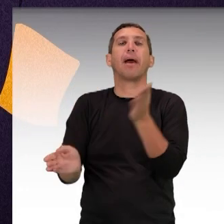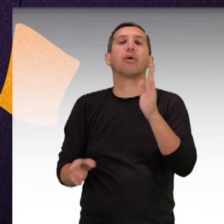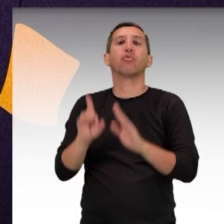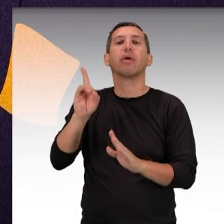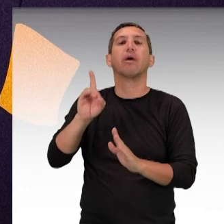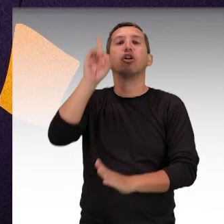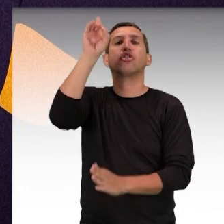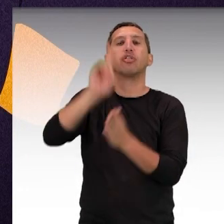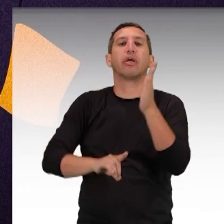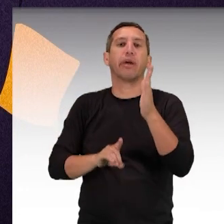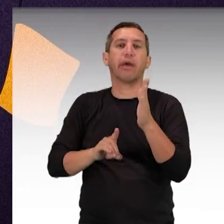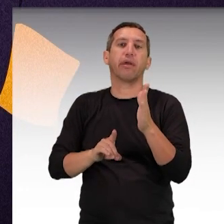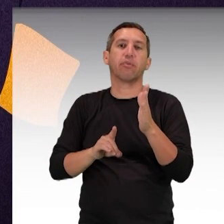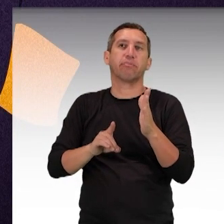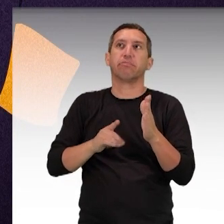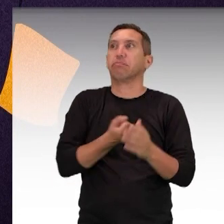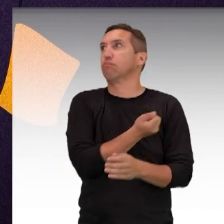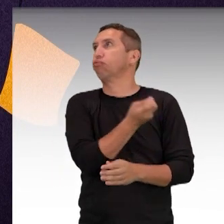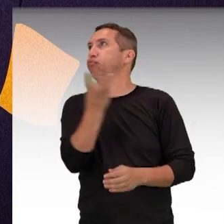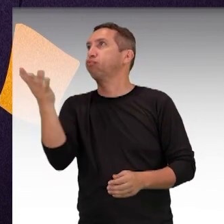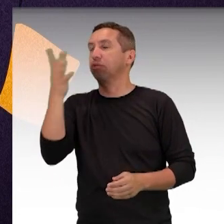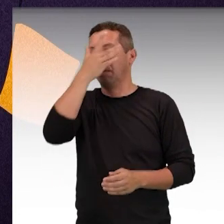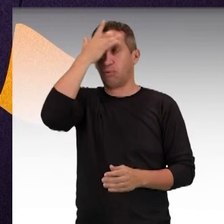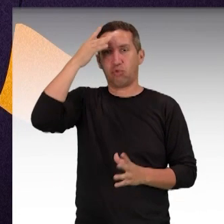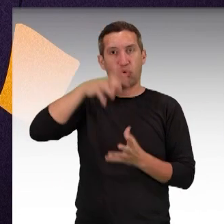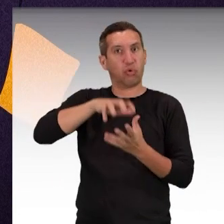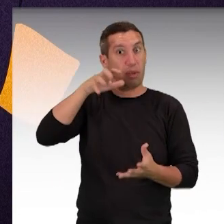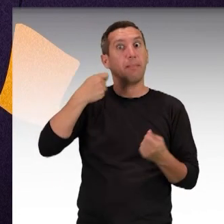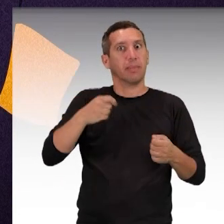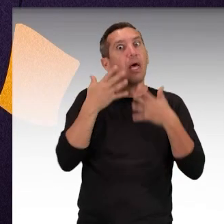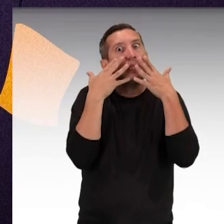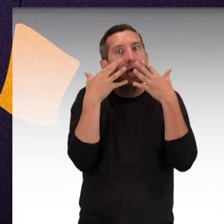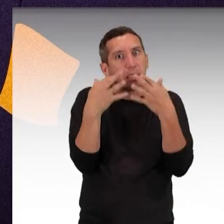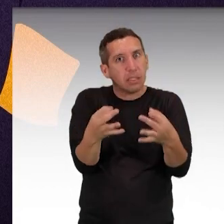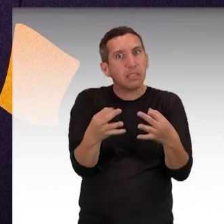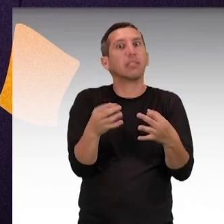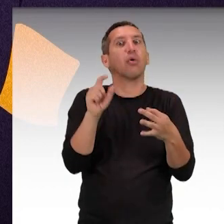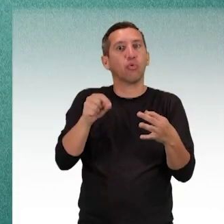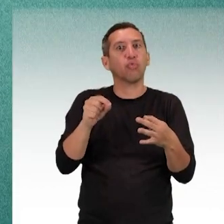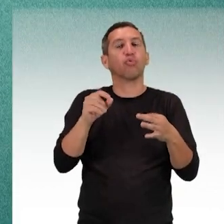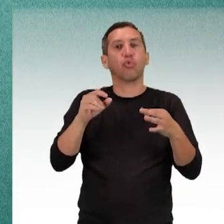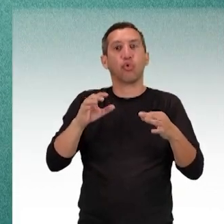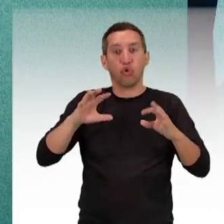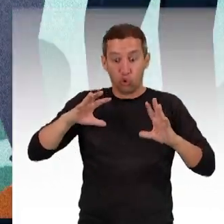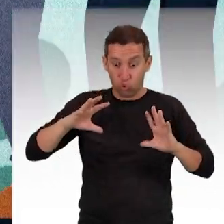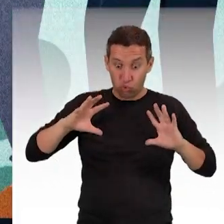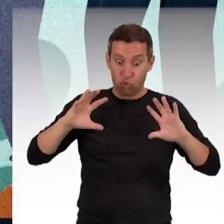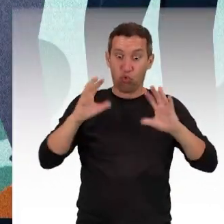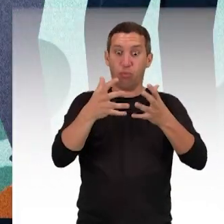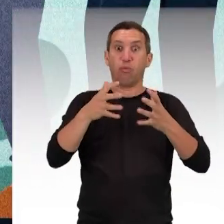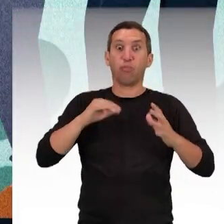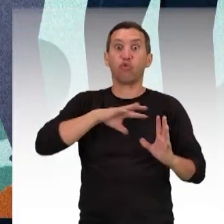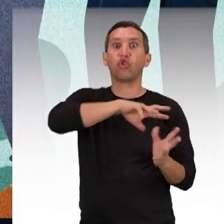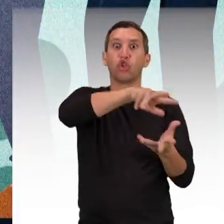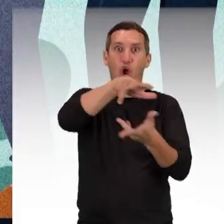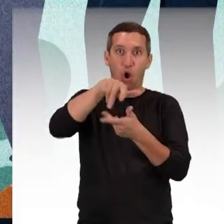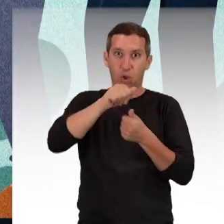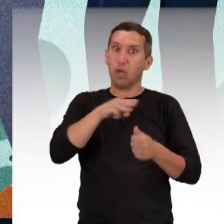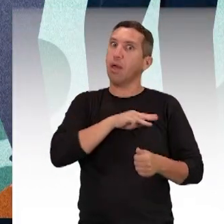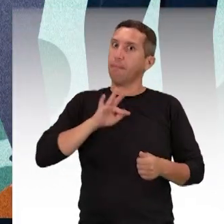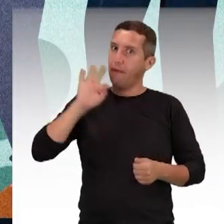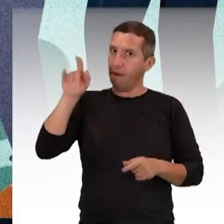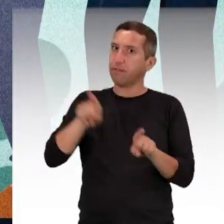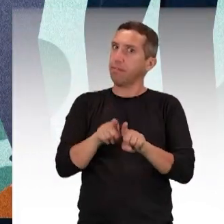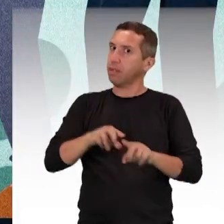e os direitos humanos de milhões de idosos em todo o mundo e merece a atenção da comunidade internacional. Em caso de abusos,